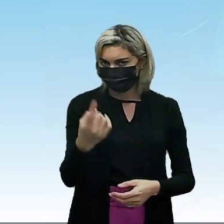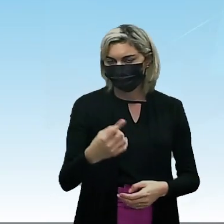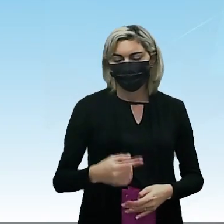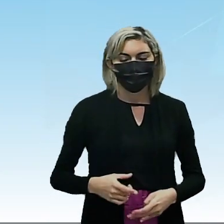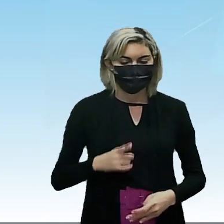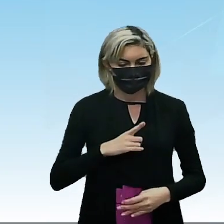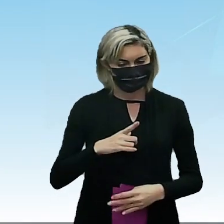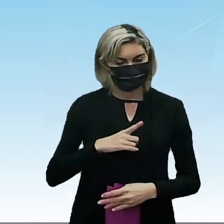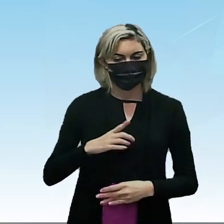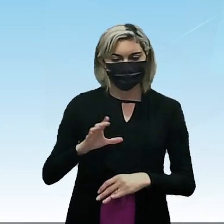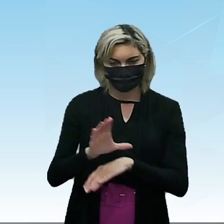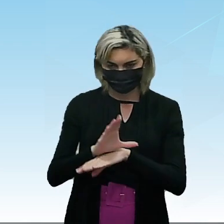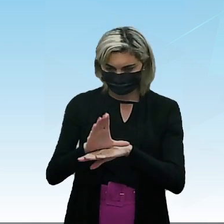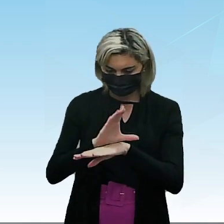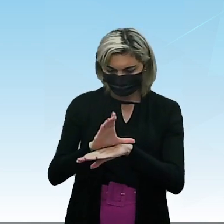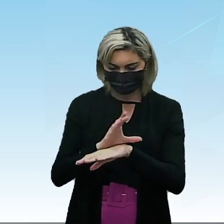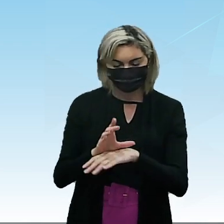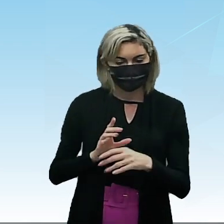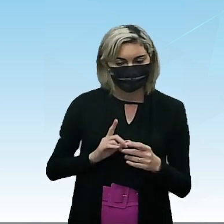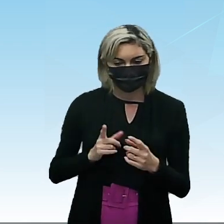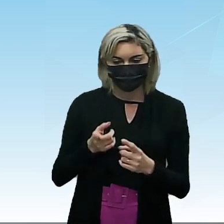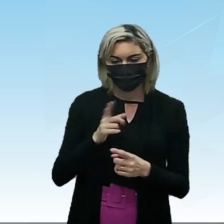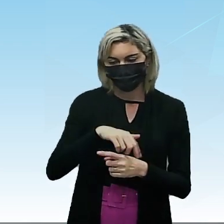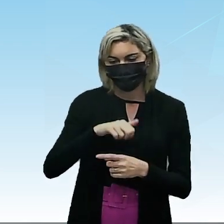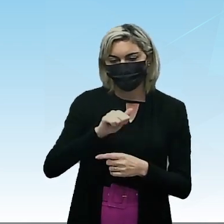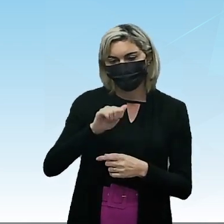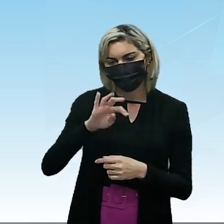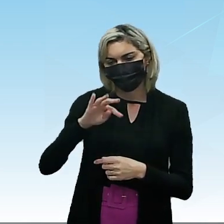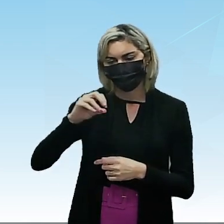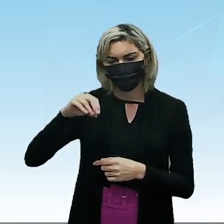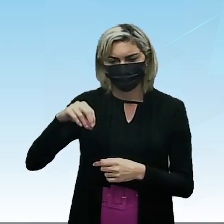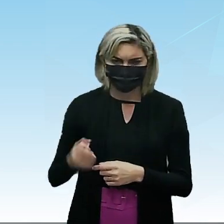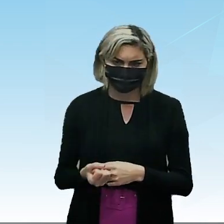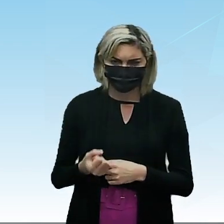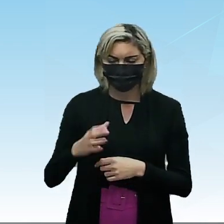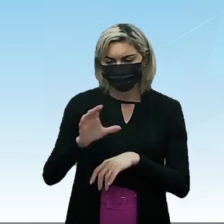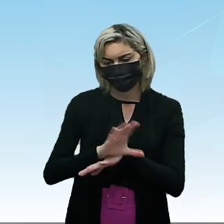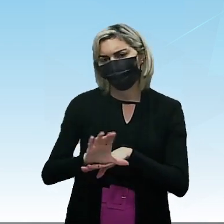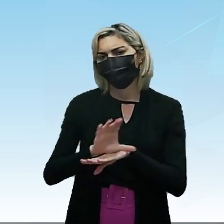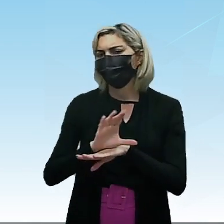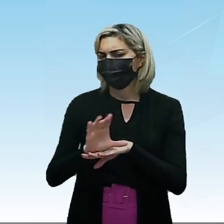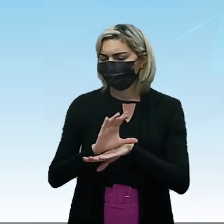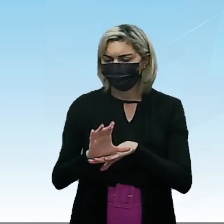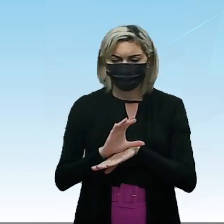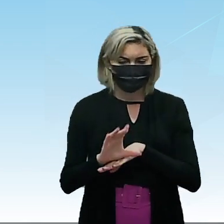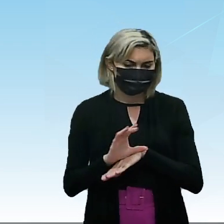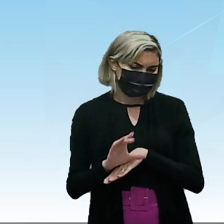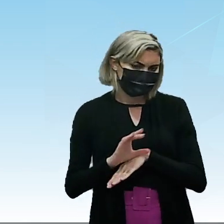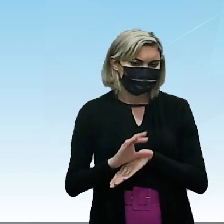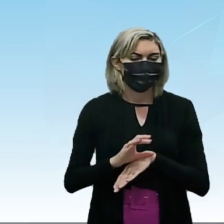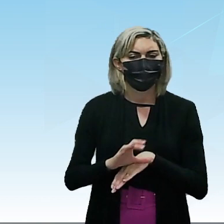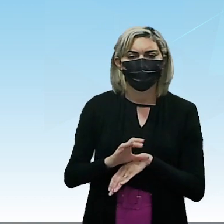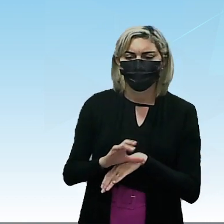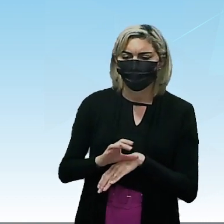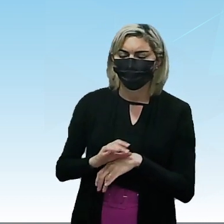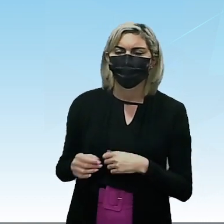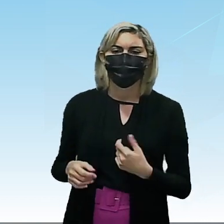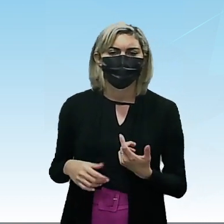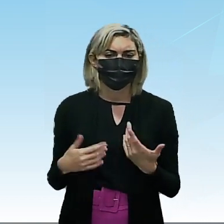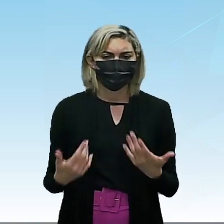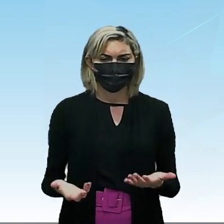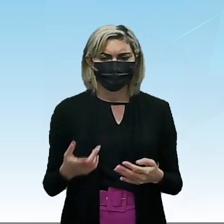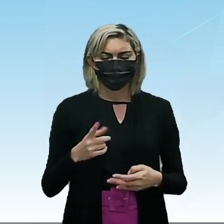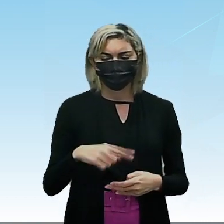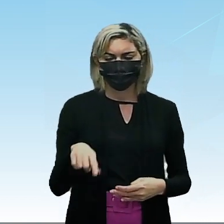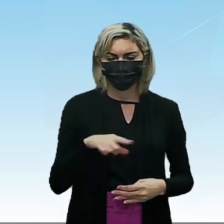Você vai ter a carbonila entre átomos de carbono. Entre átomos de carbono. Então